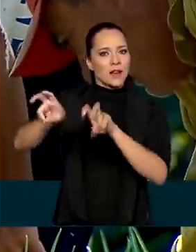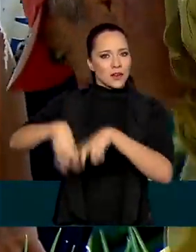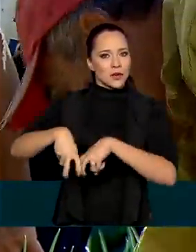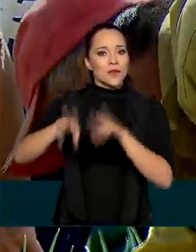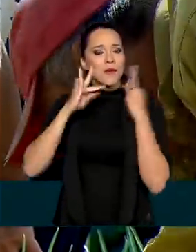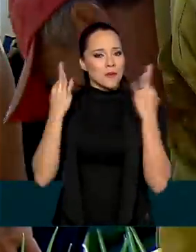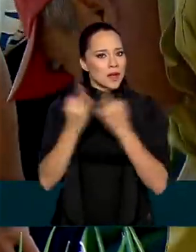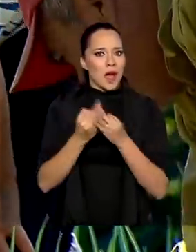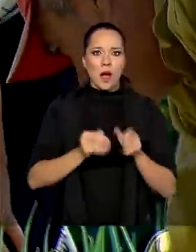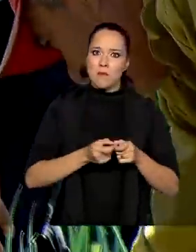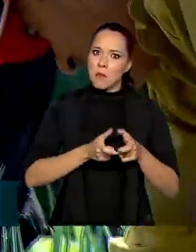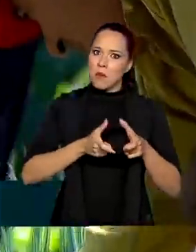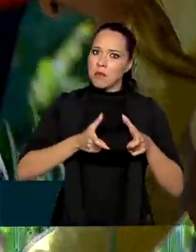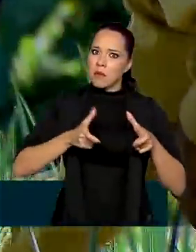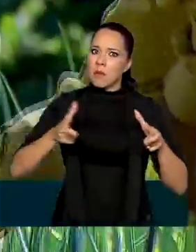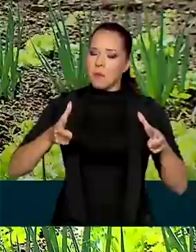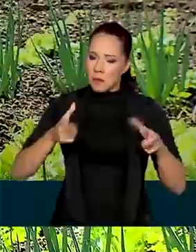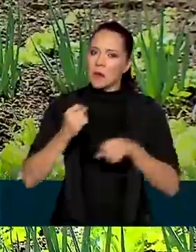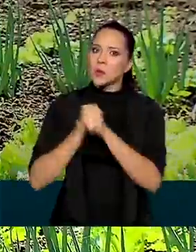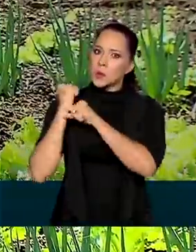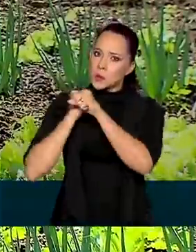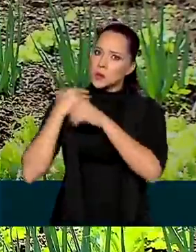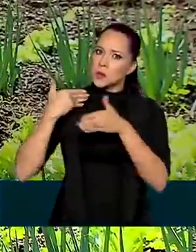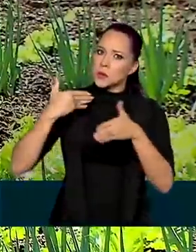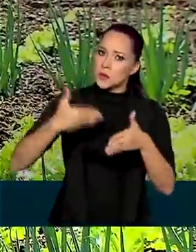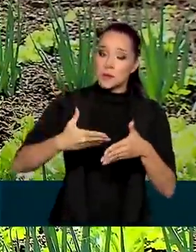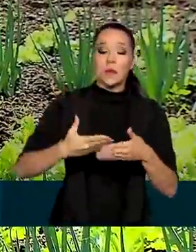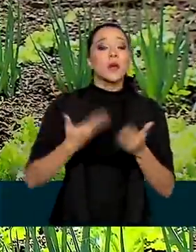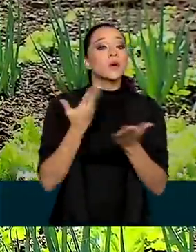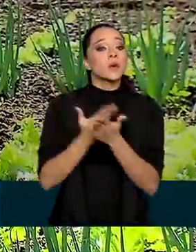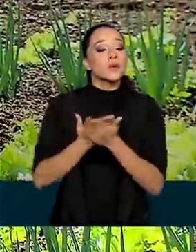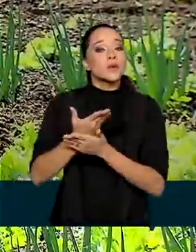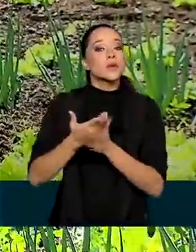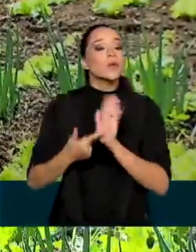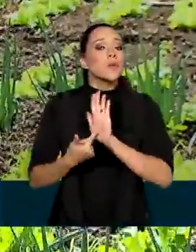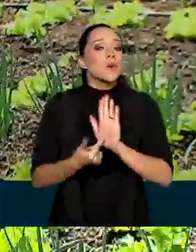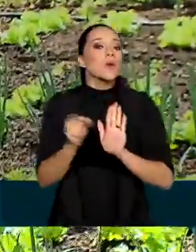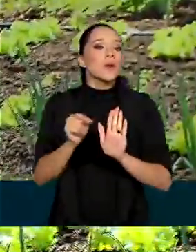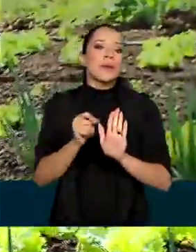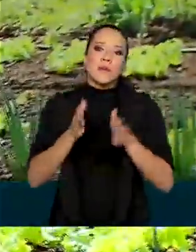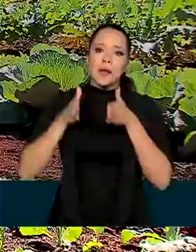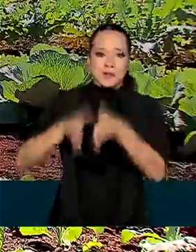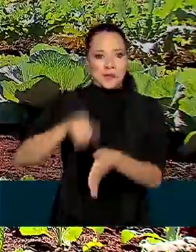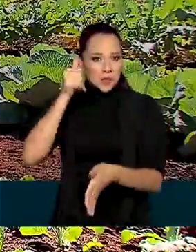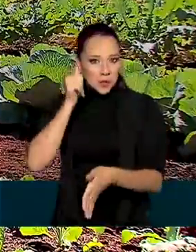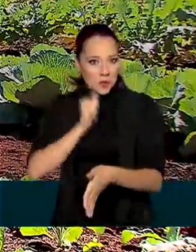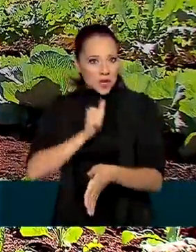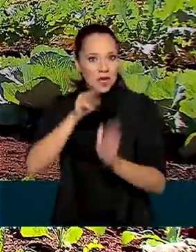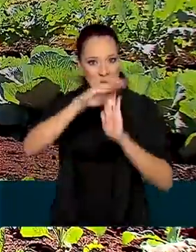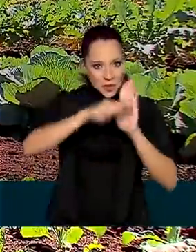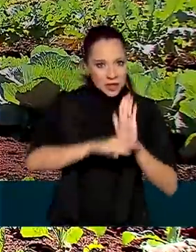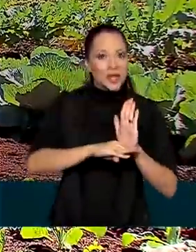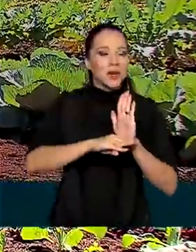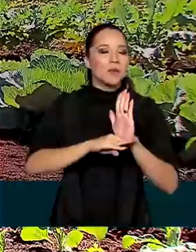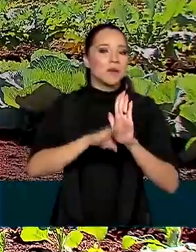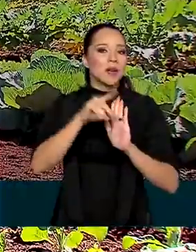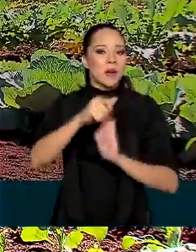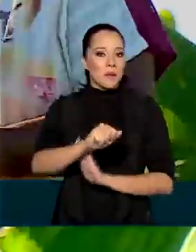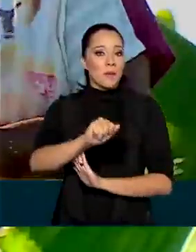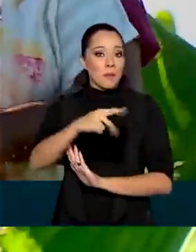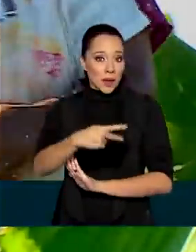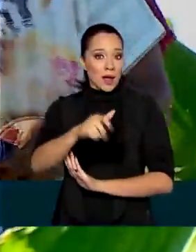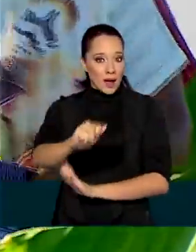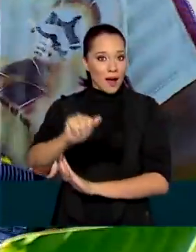familiar vem aumentando nos últimos anos. O estudo mostra que a participação de mulheres no Programa de Aquisição de